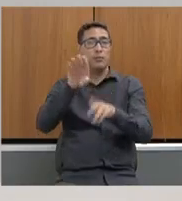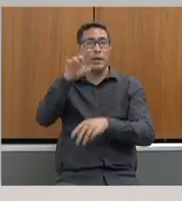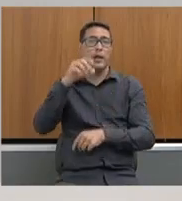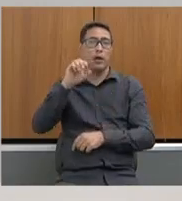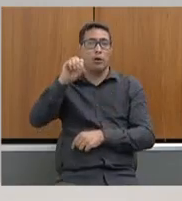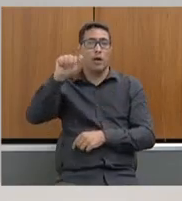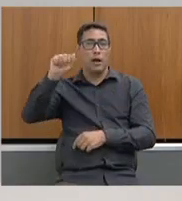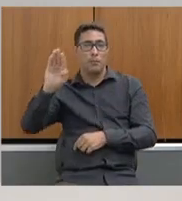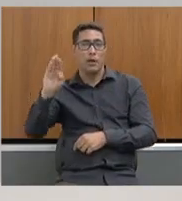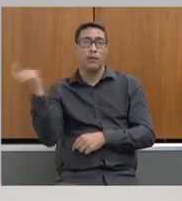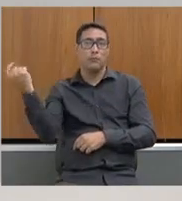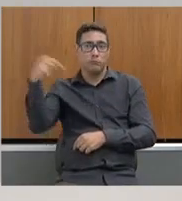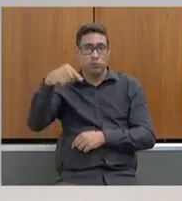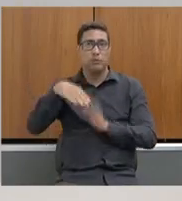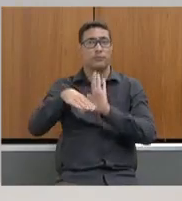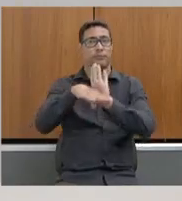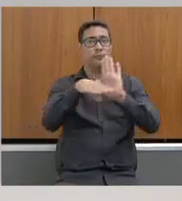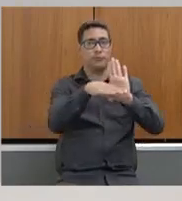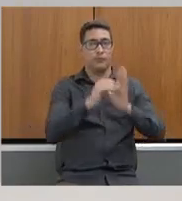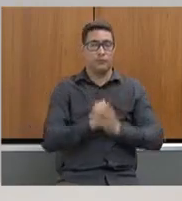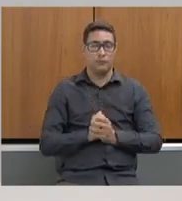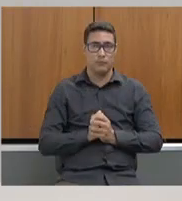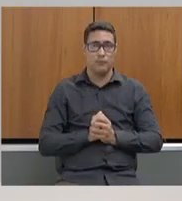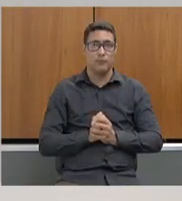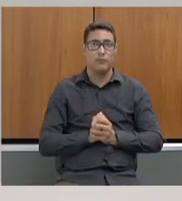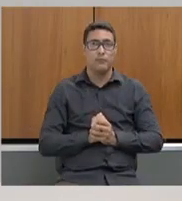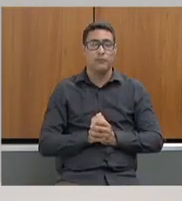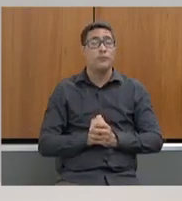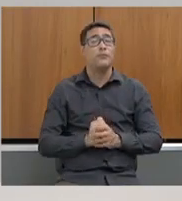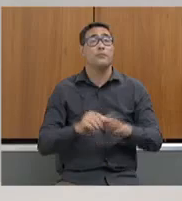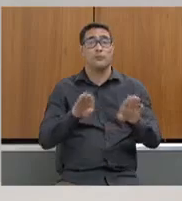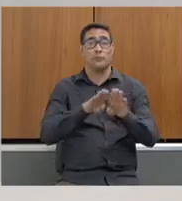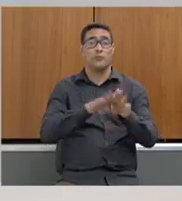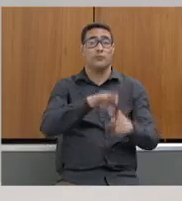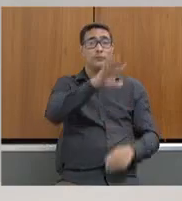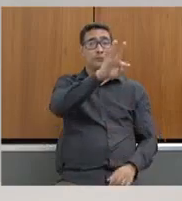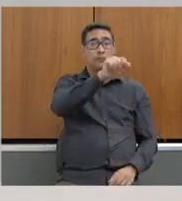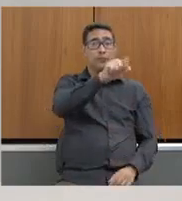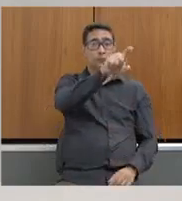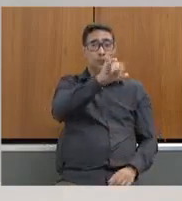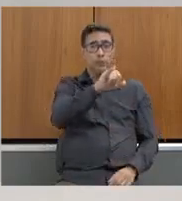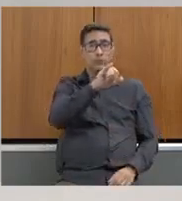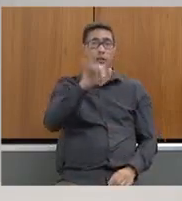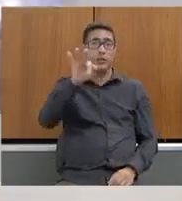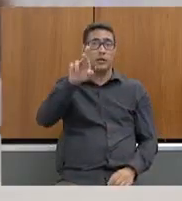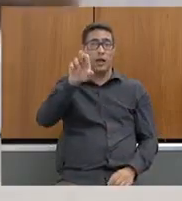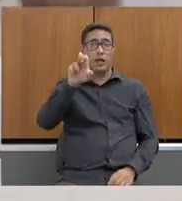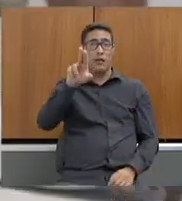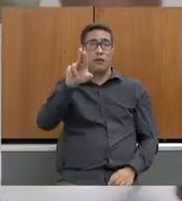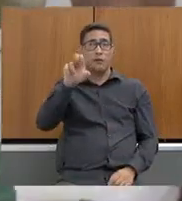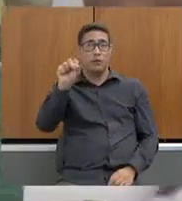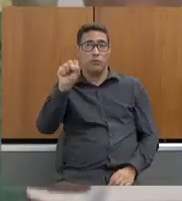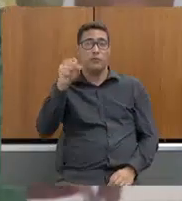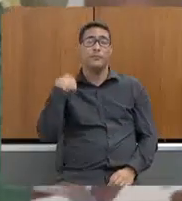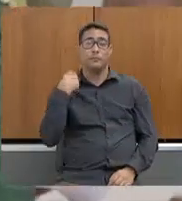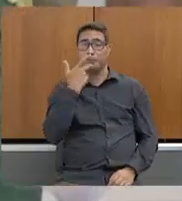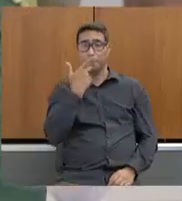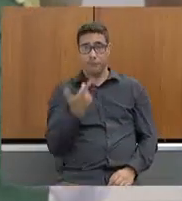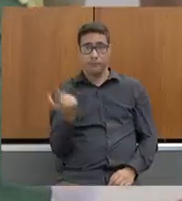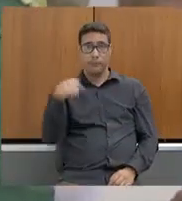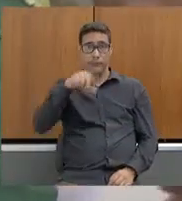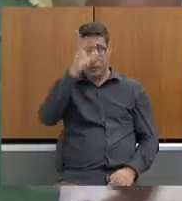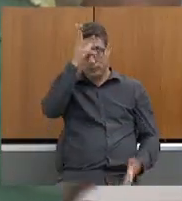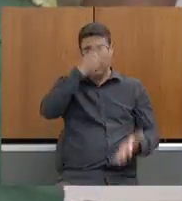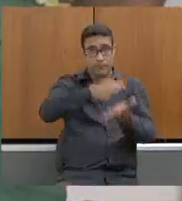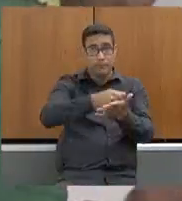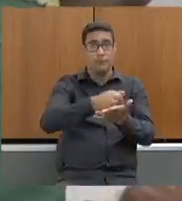para subsidiar. Bem, em relação aos táxis da FLEUS, que a senhora me perguntou, como eu disse, eu determinei